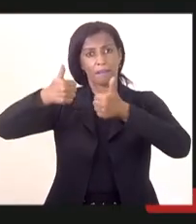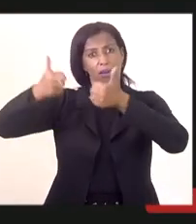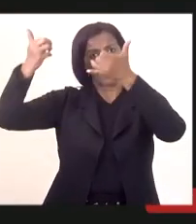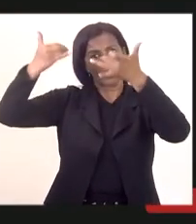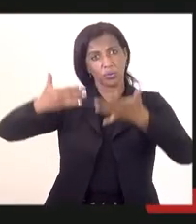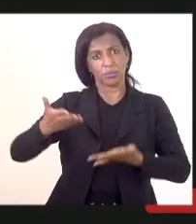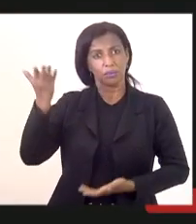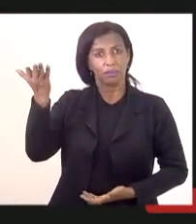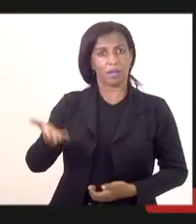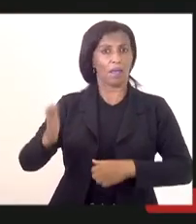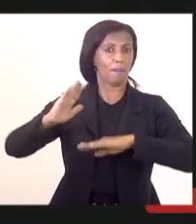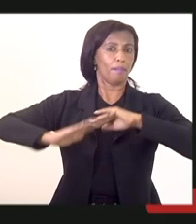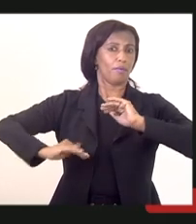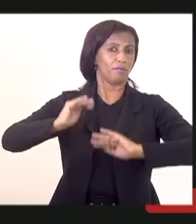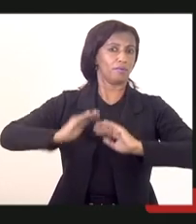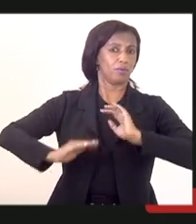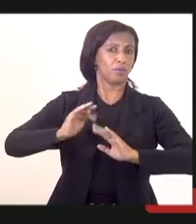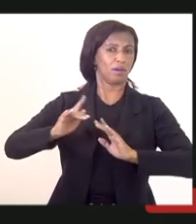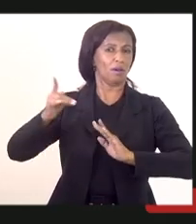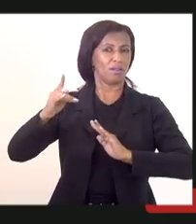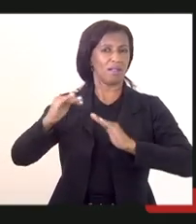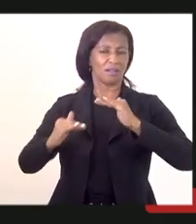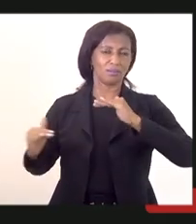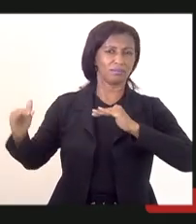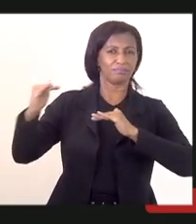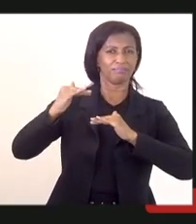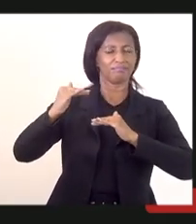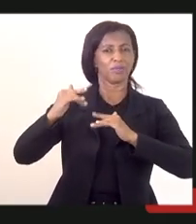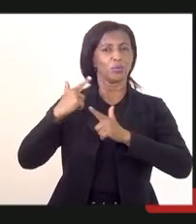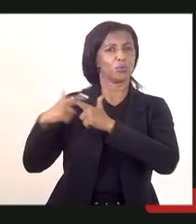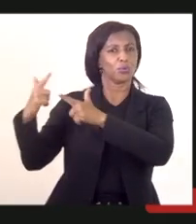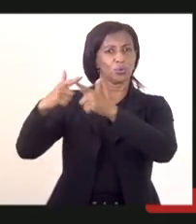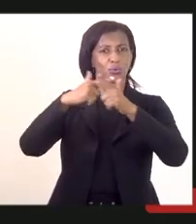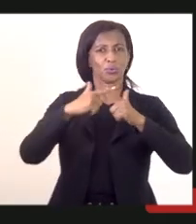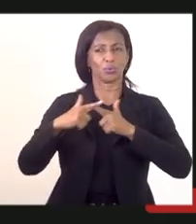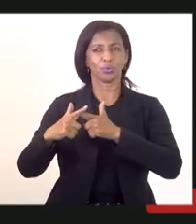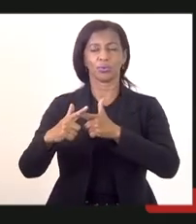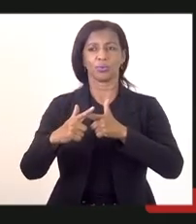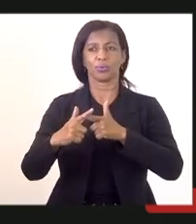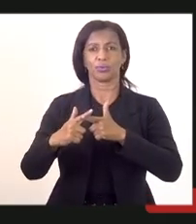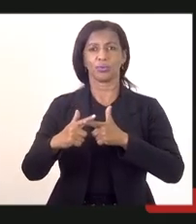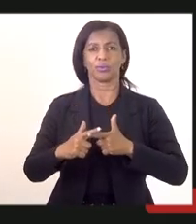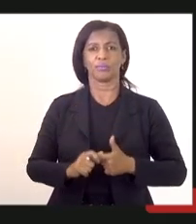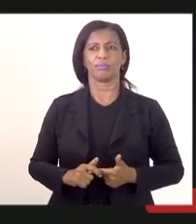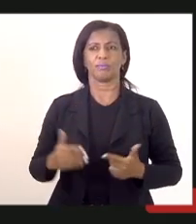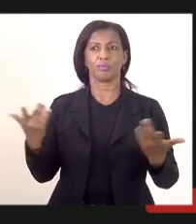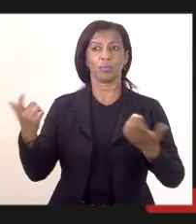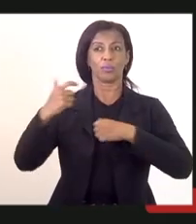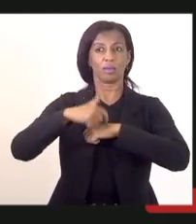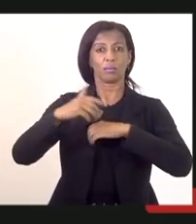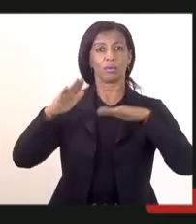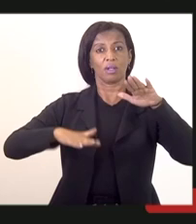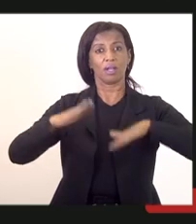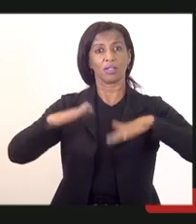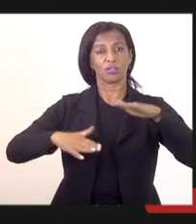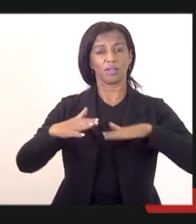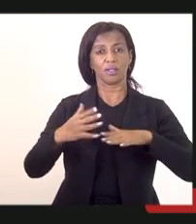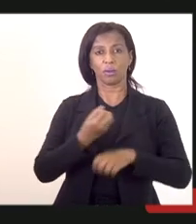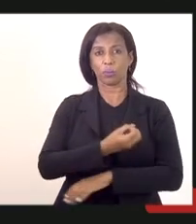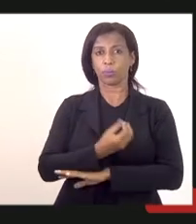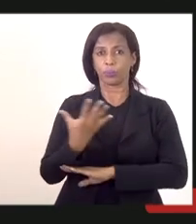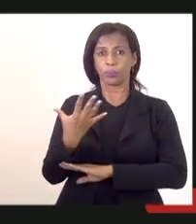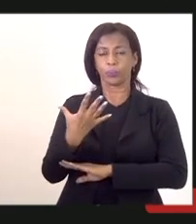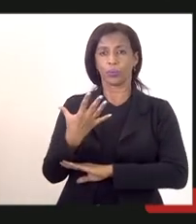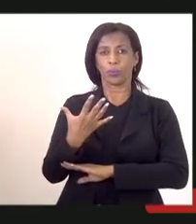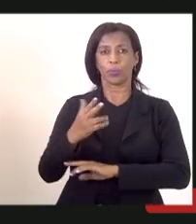E ele ali enfrentando as barreiras que são colocadas ao longo do tempo e que, às vezes, muitas das vezes, alguns